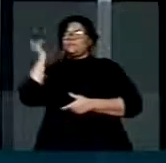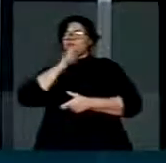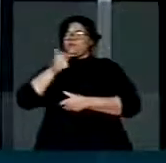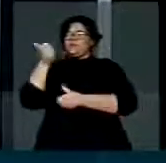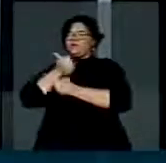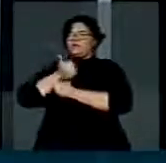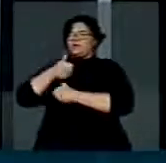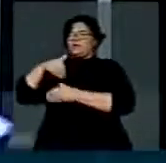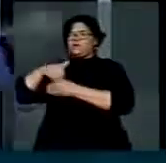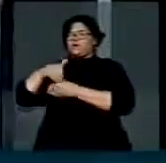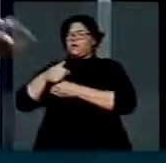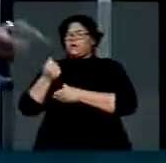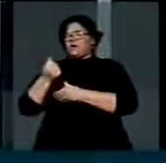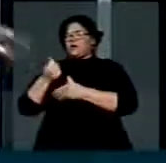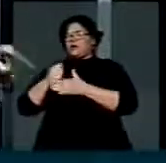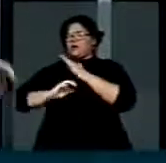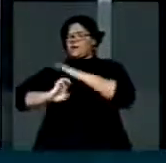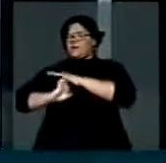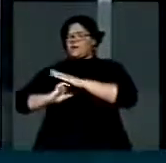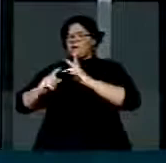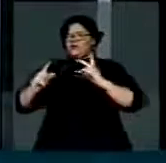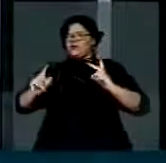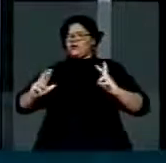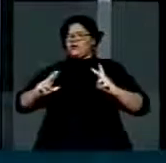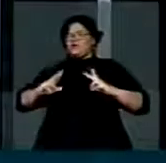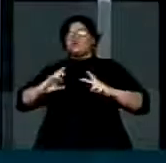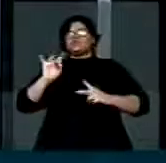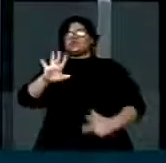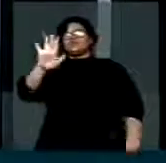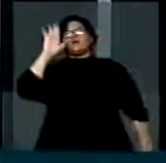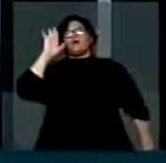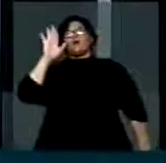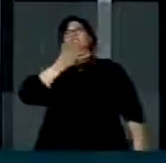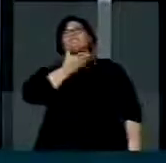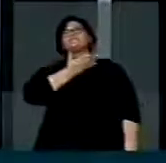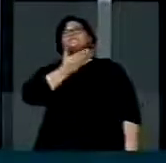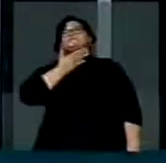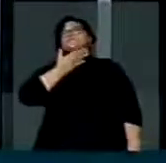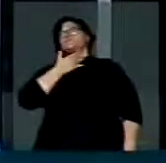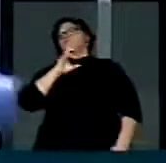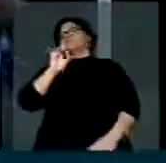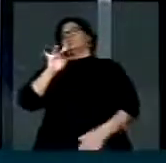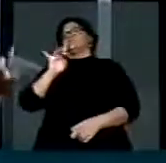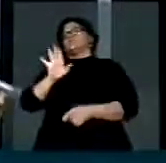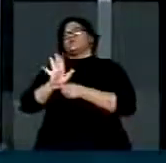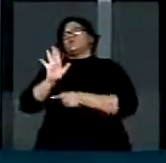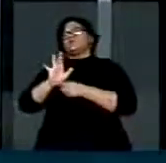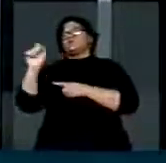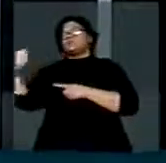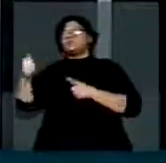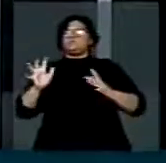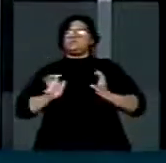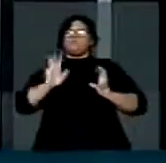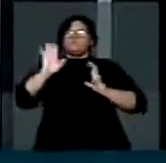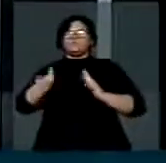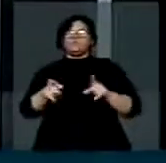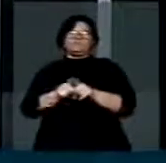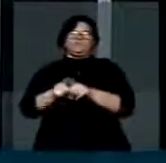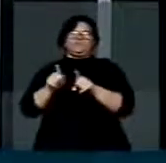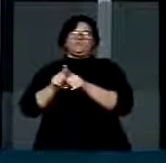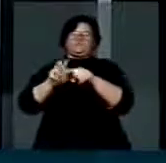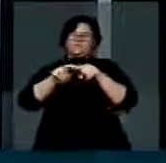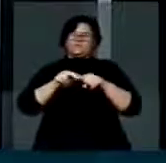financiados por empresas e, quando exerce o mandato, exerce o mandato para os poderosos. Portanto, eu espero que amanhã o Supremo